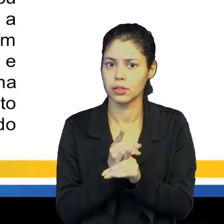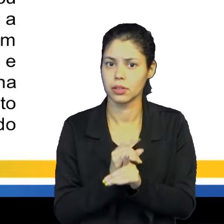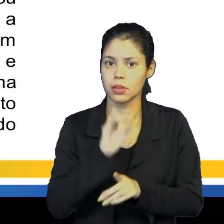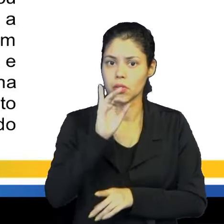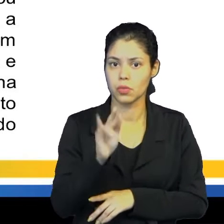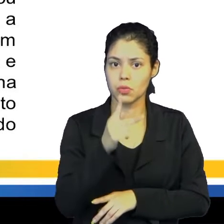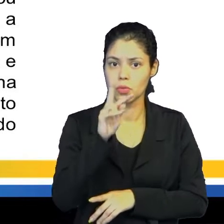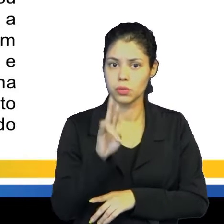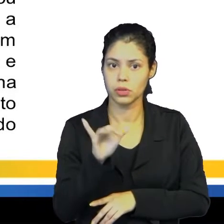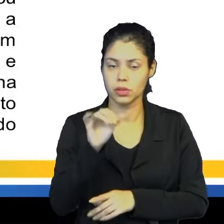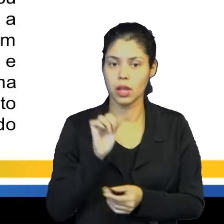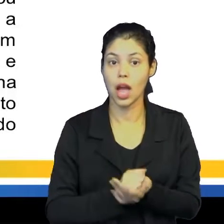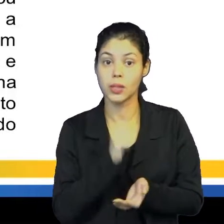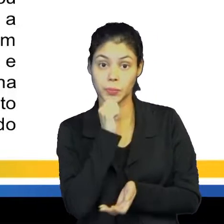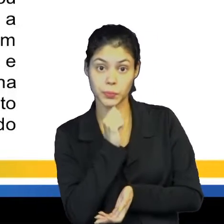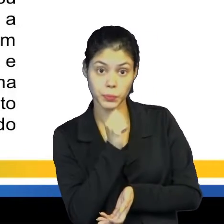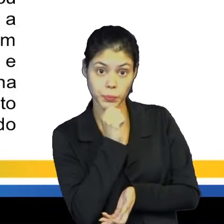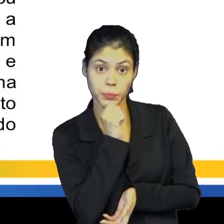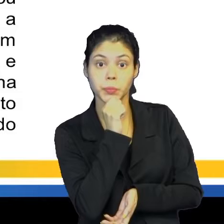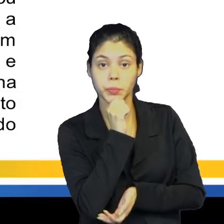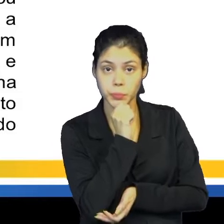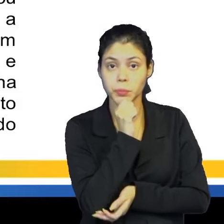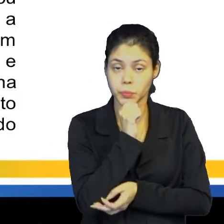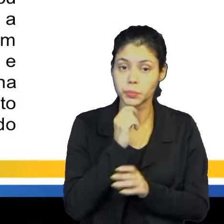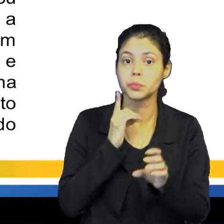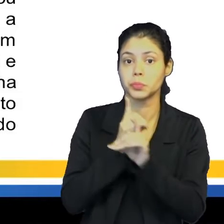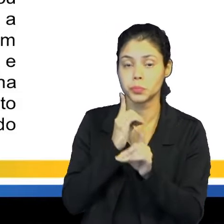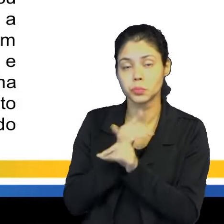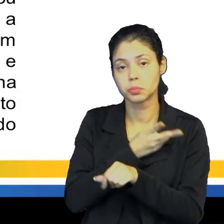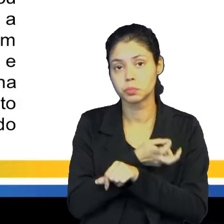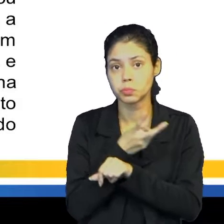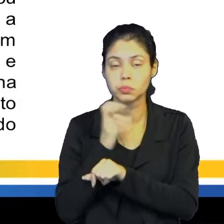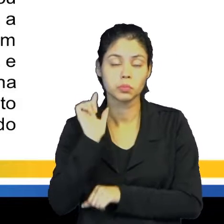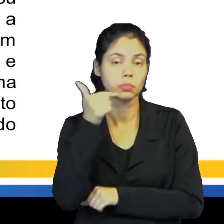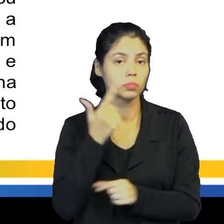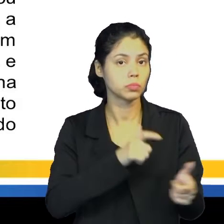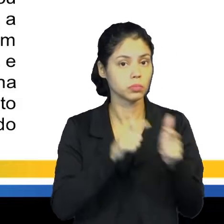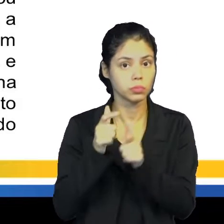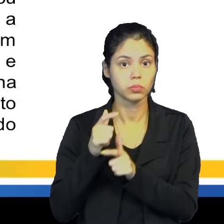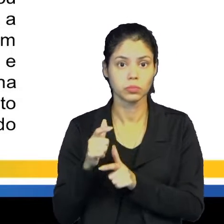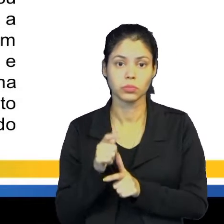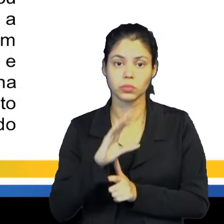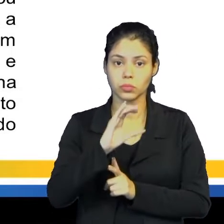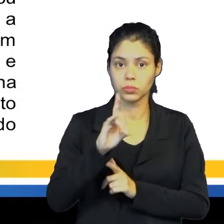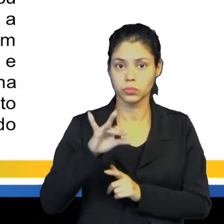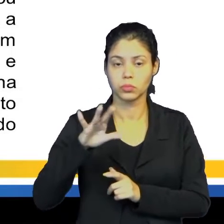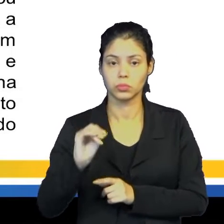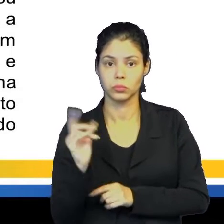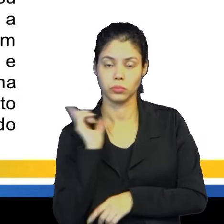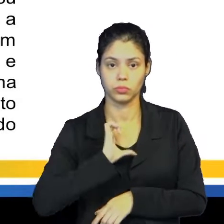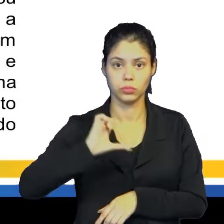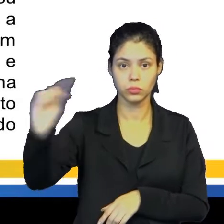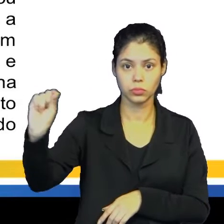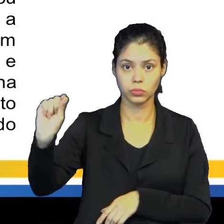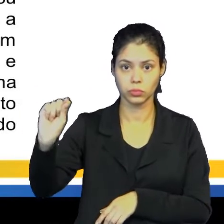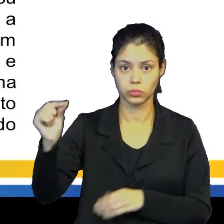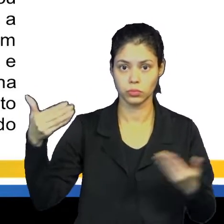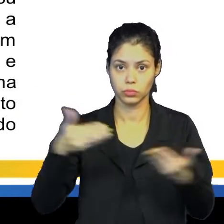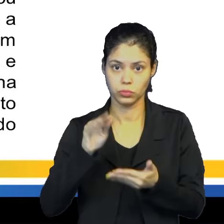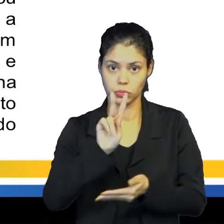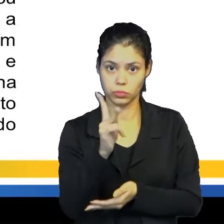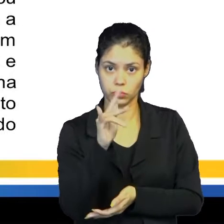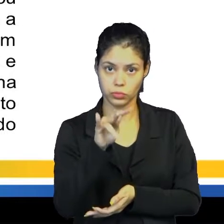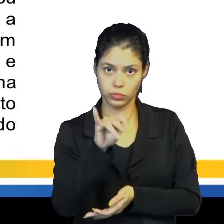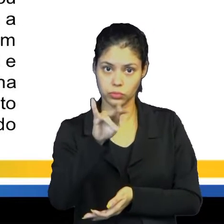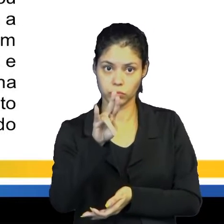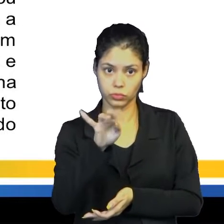nas Bahamas. Além disso, nessa expedição, foram explorados outros locais. Colombo foi para a ilha em que fica hoje o